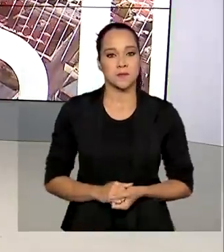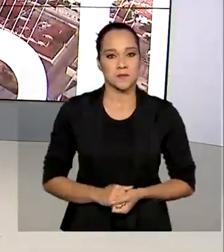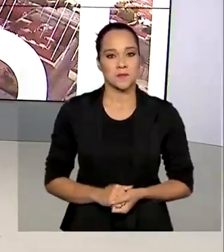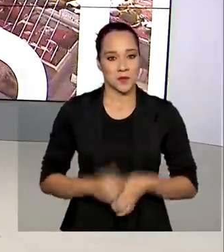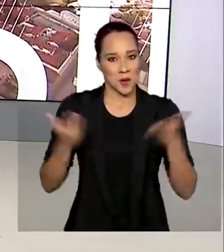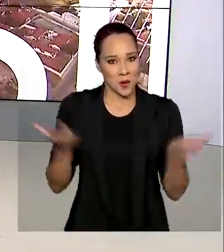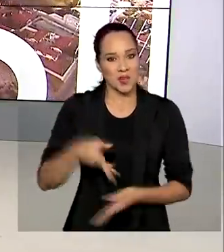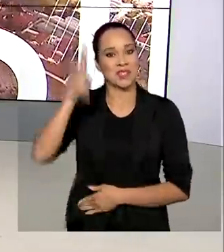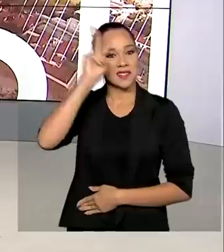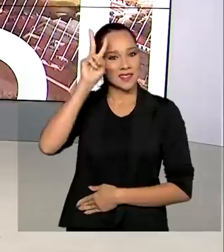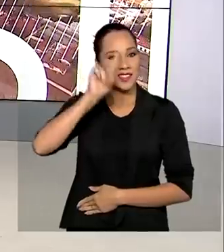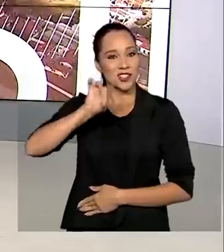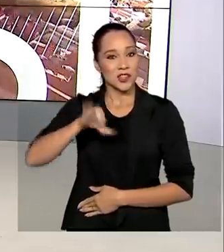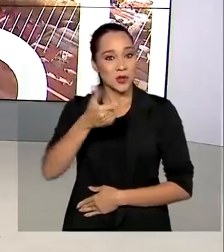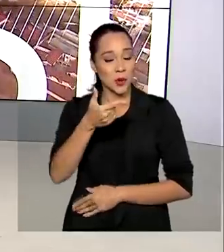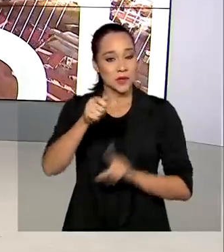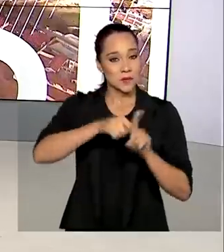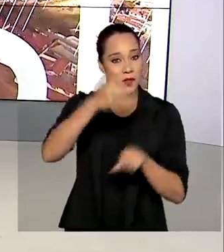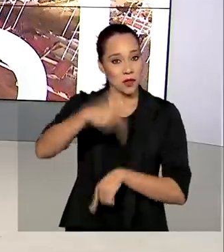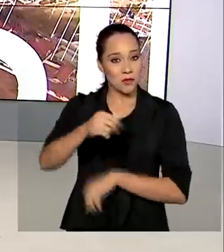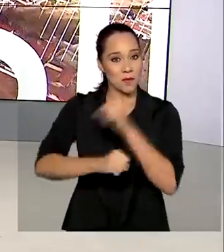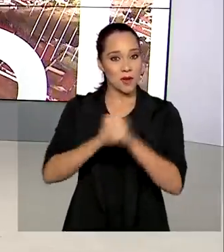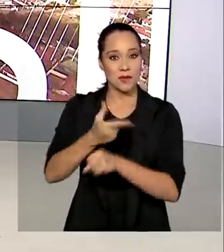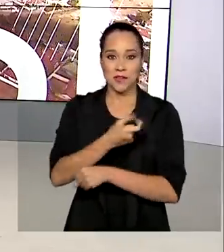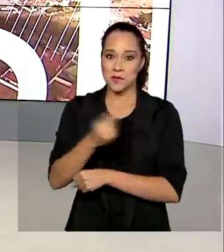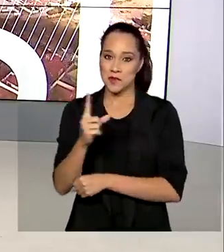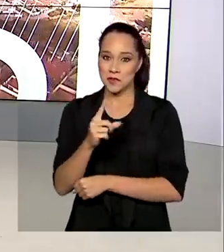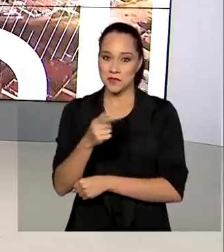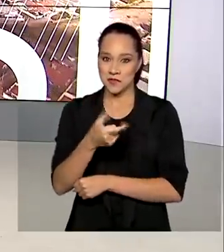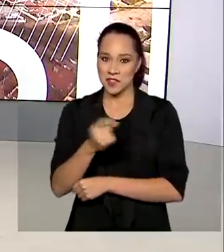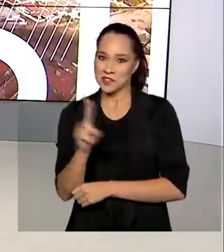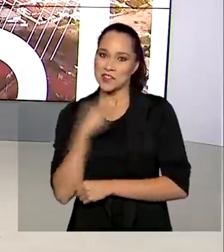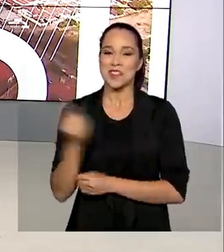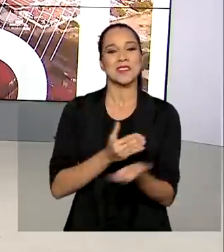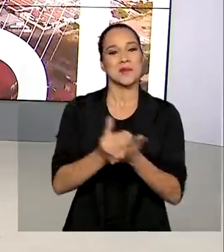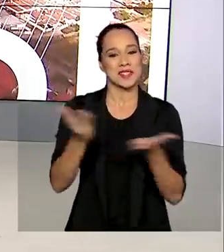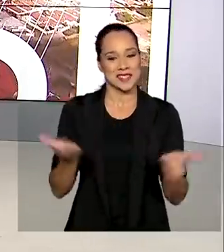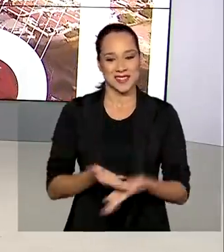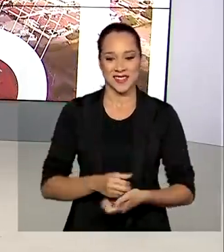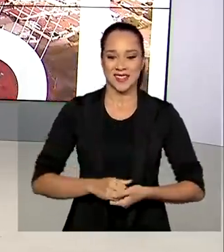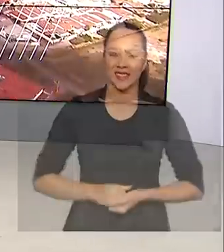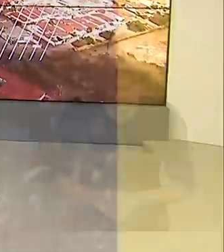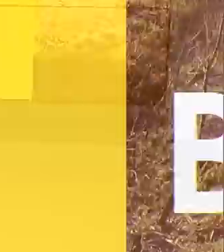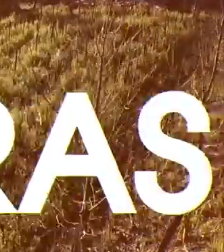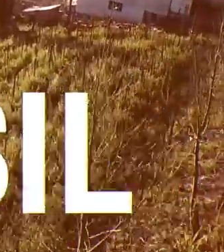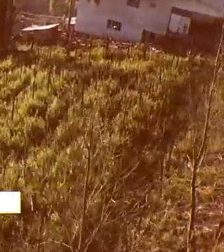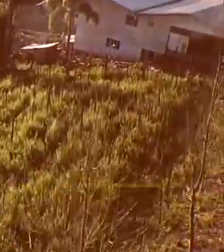Hoje é segunda-feira, 2 de novembro de 2020. O Brasil em Dia já está no ar.